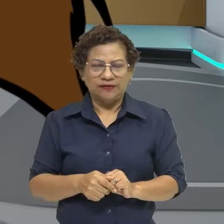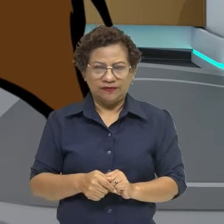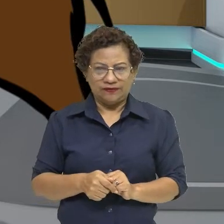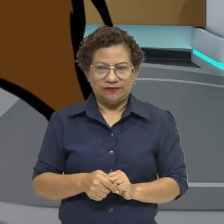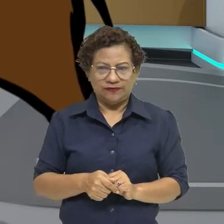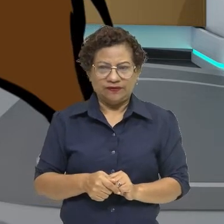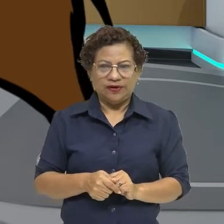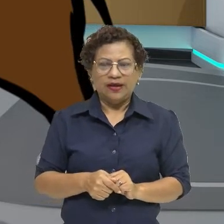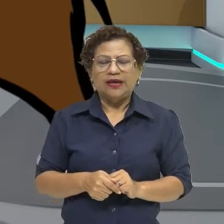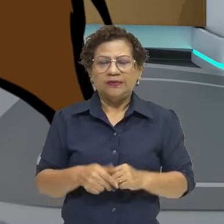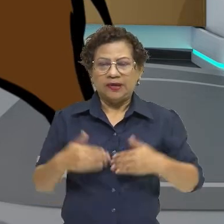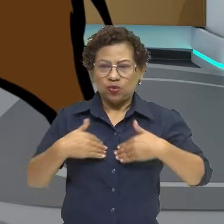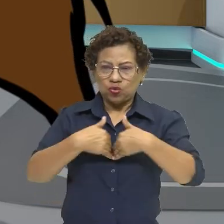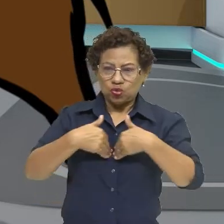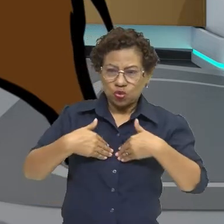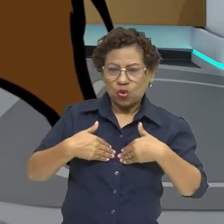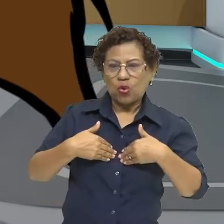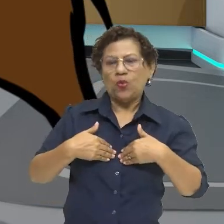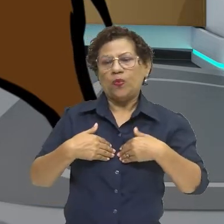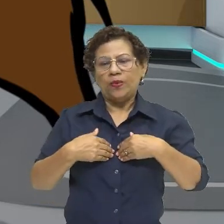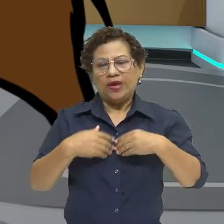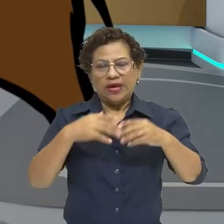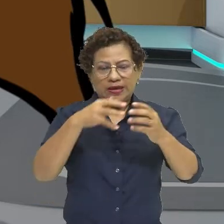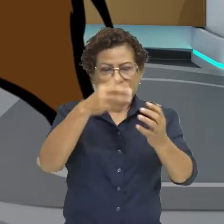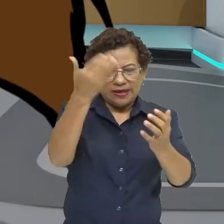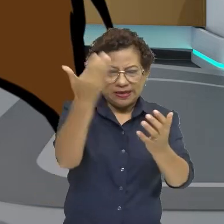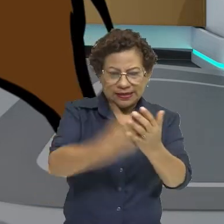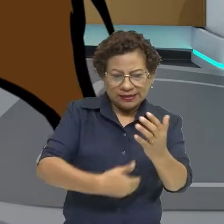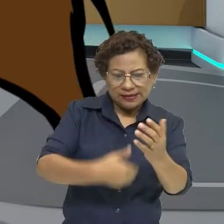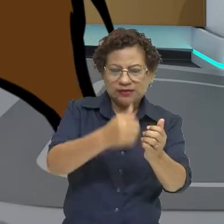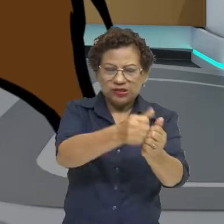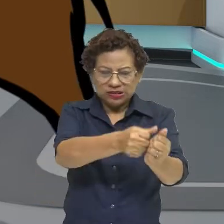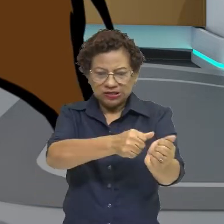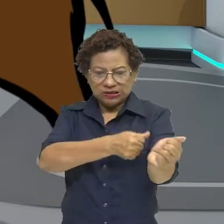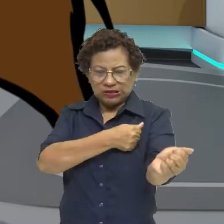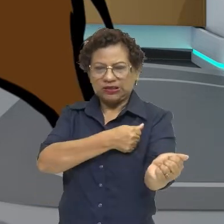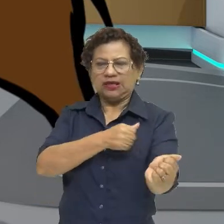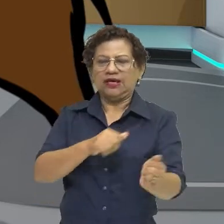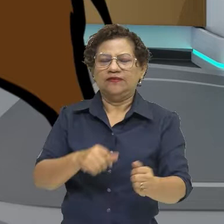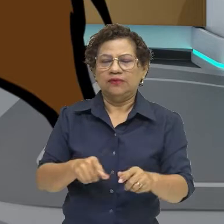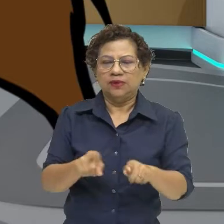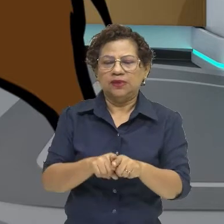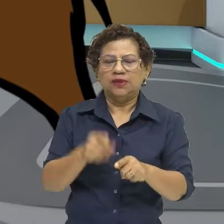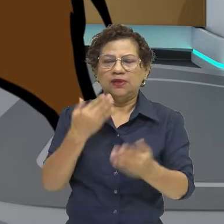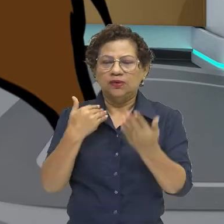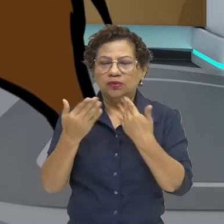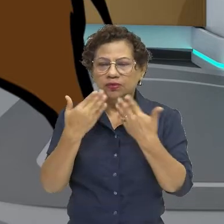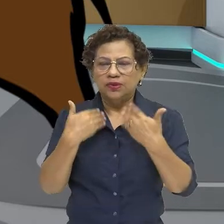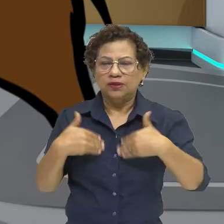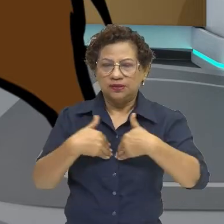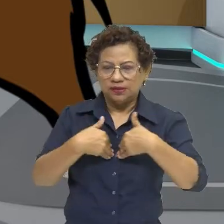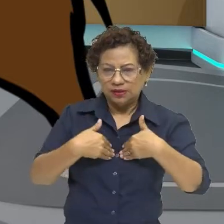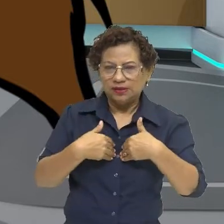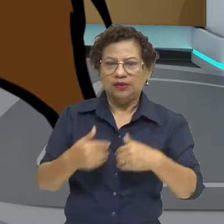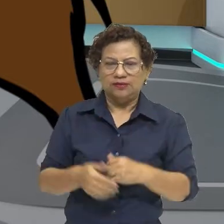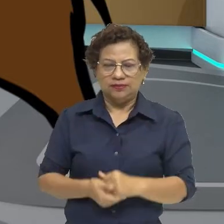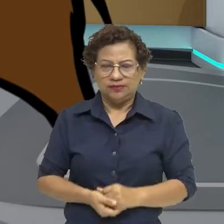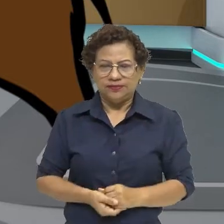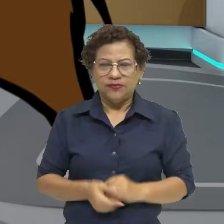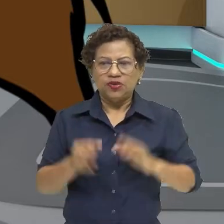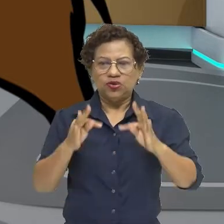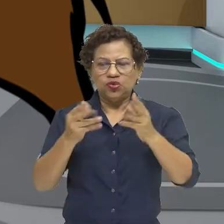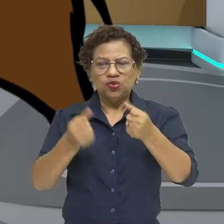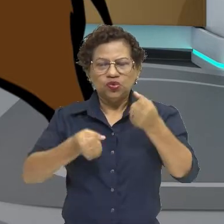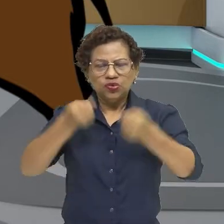tirar o couro do animal, a carne, isso aí se alimentar. E aí agora nós vamos ver tudo que eu falei para vocês,